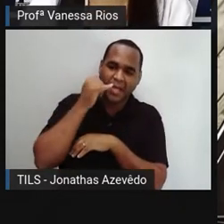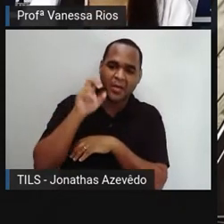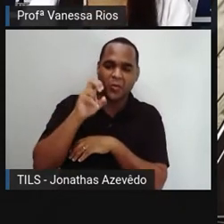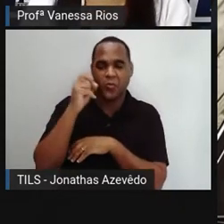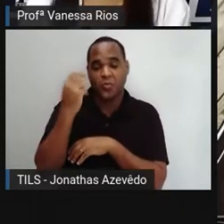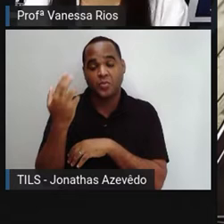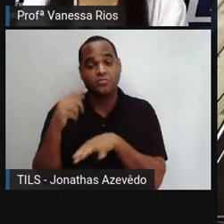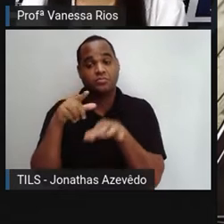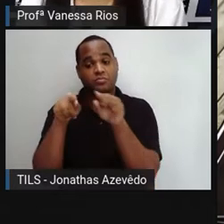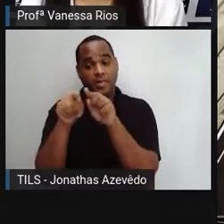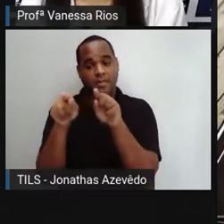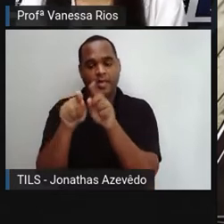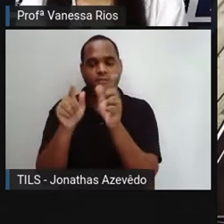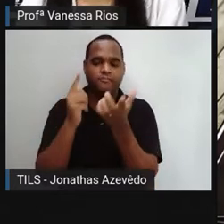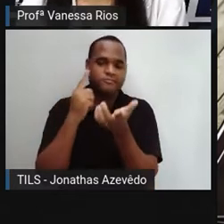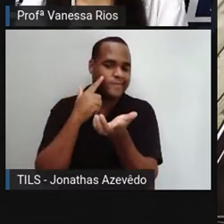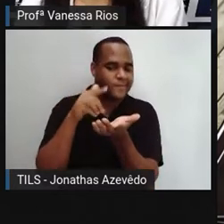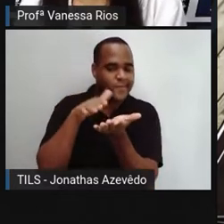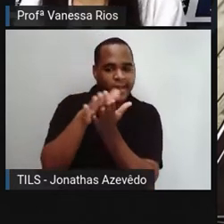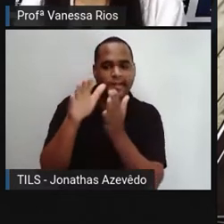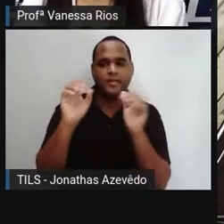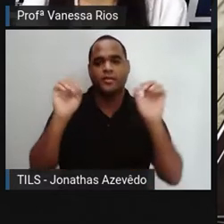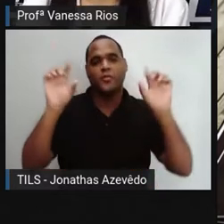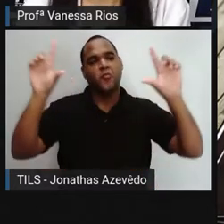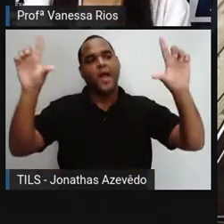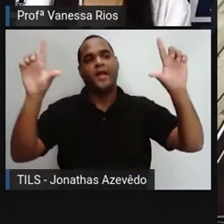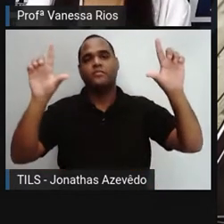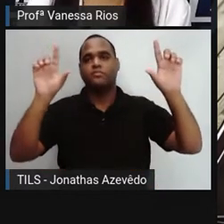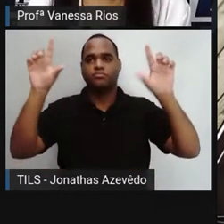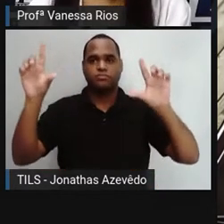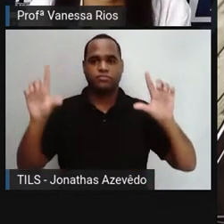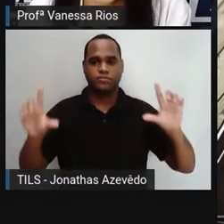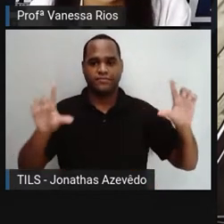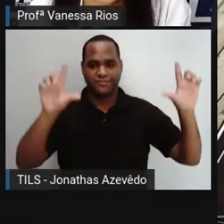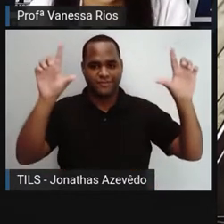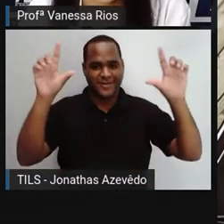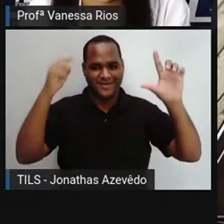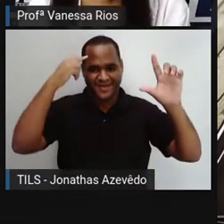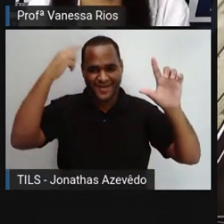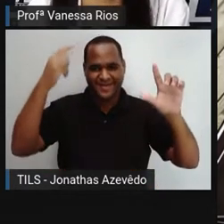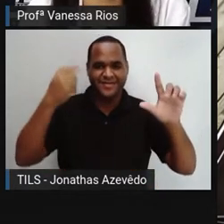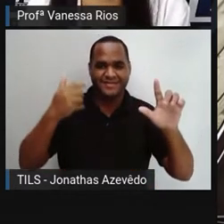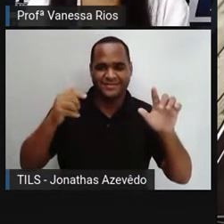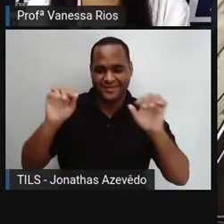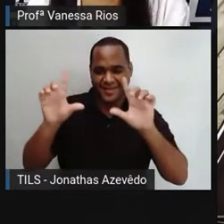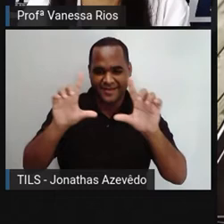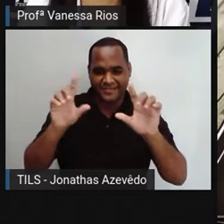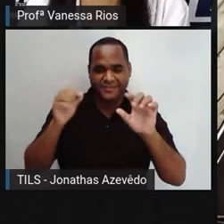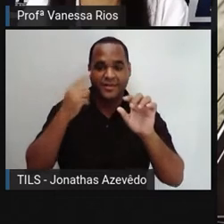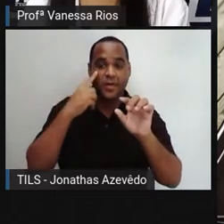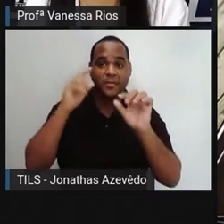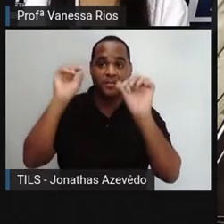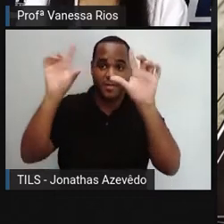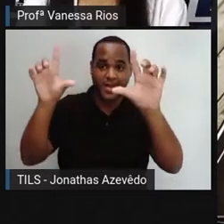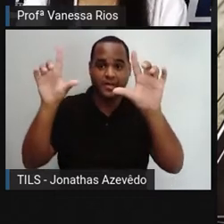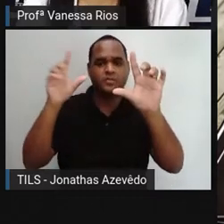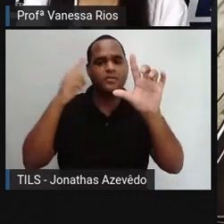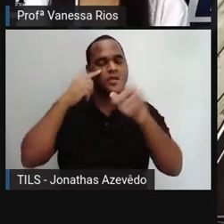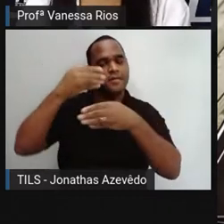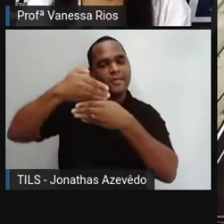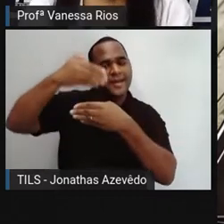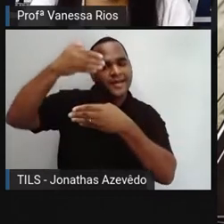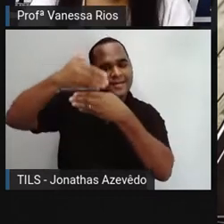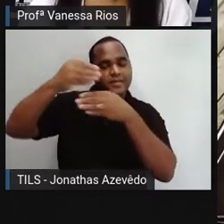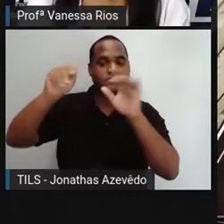impressas, num álbum, num quadro, moldurados, Pendurados na parede. As fotografias, elas são